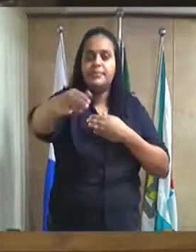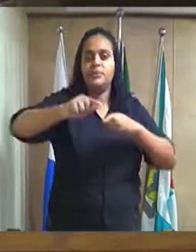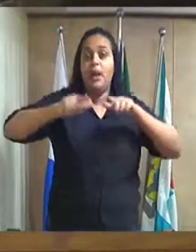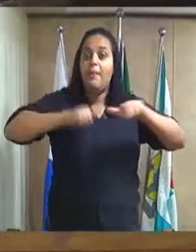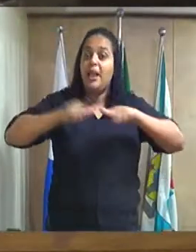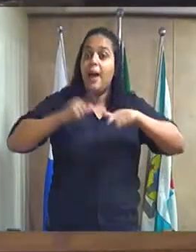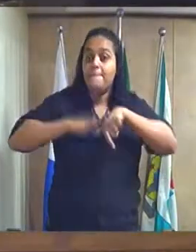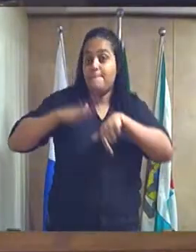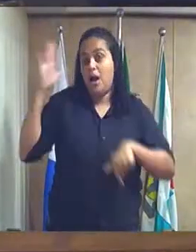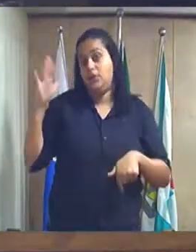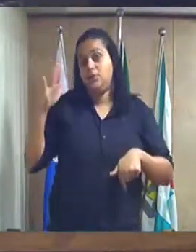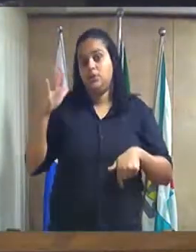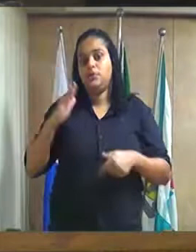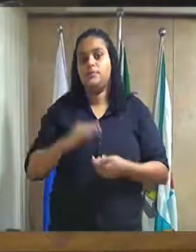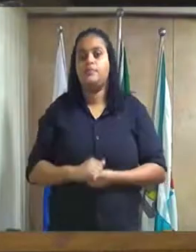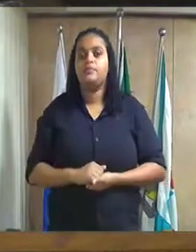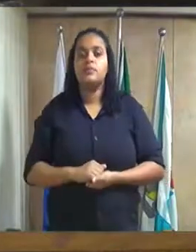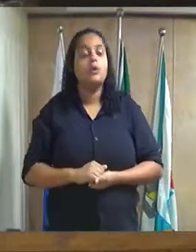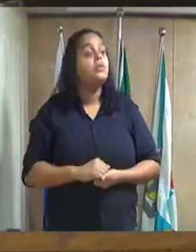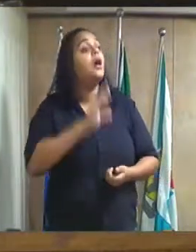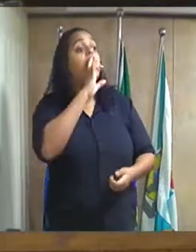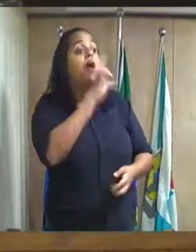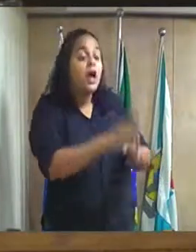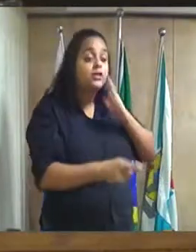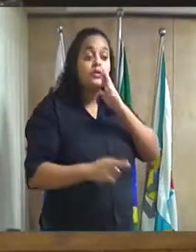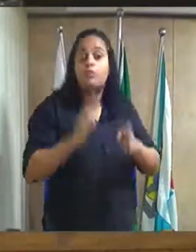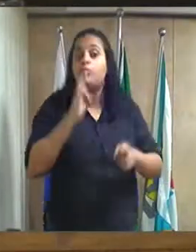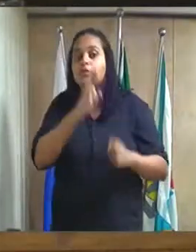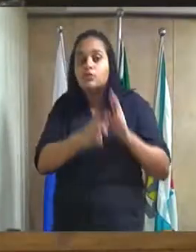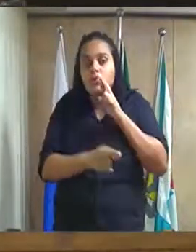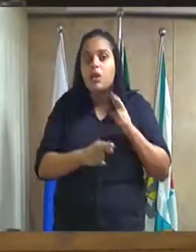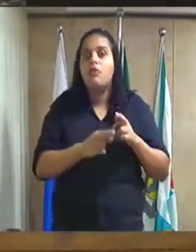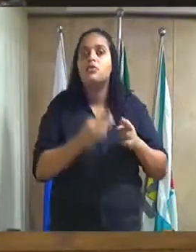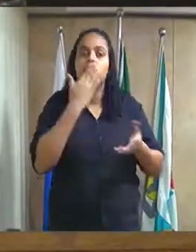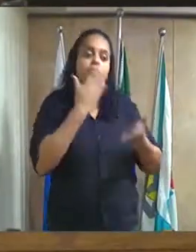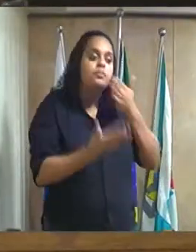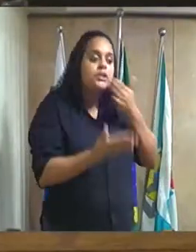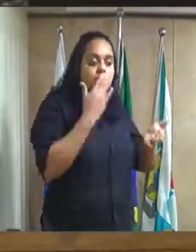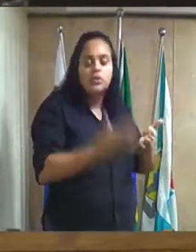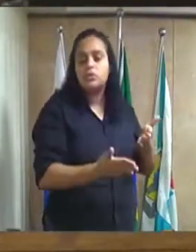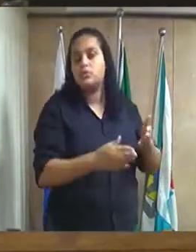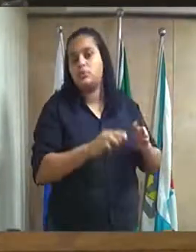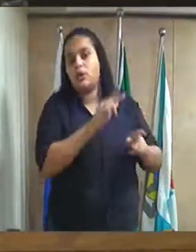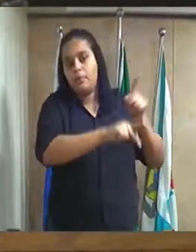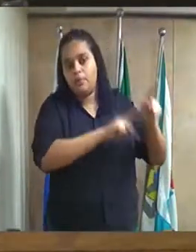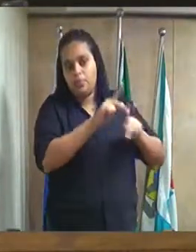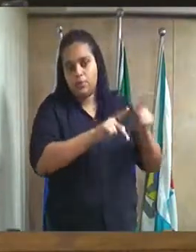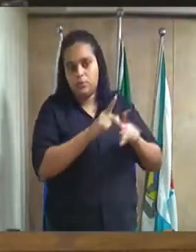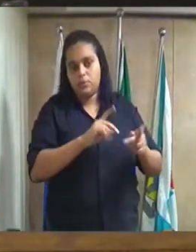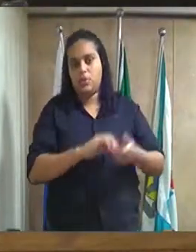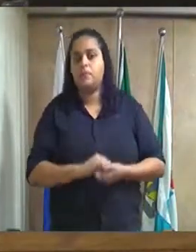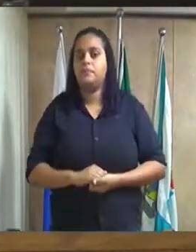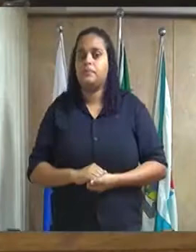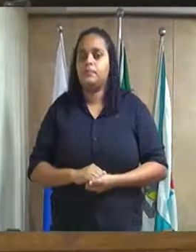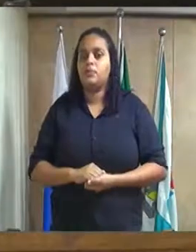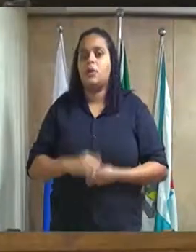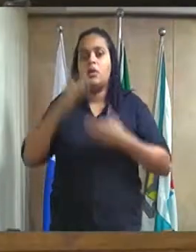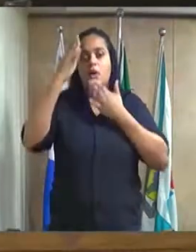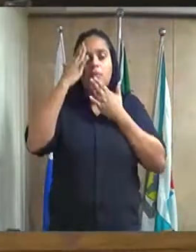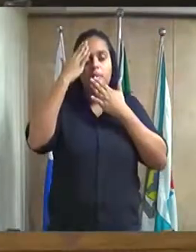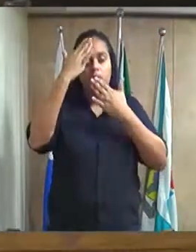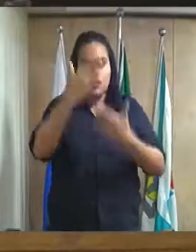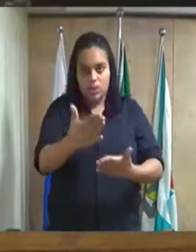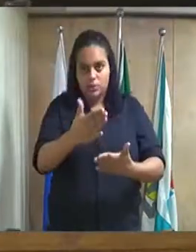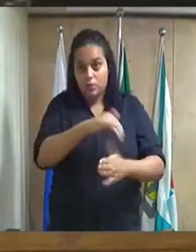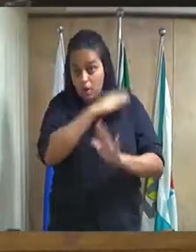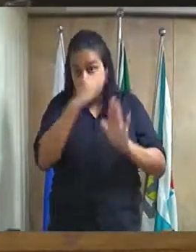mais para poder corresponder com os anseios da população que colocaram, deram um voto de confiança em nossa família. Muito obrigado a todos